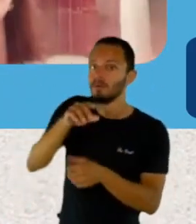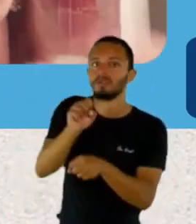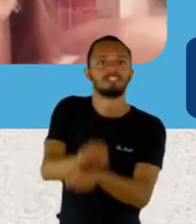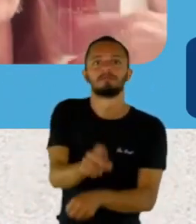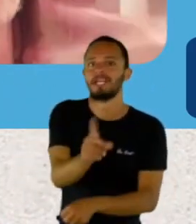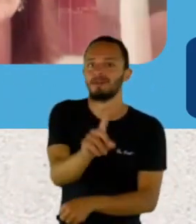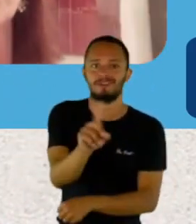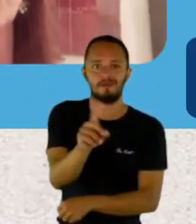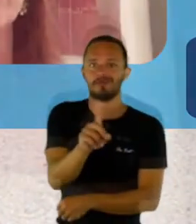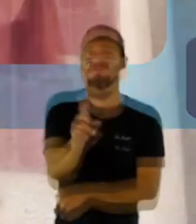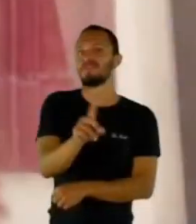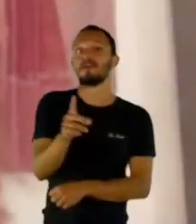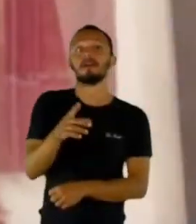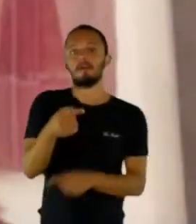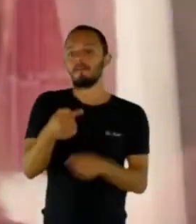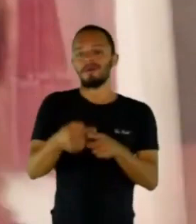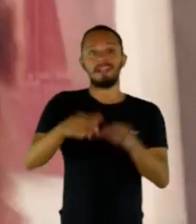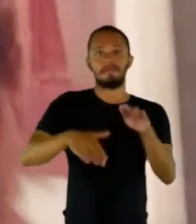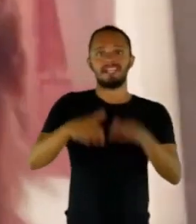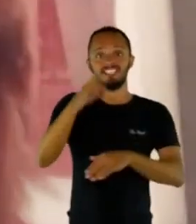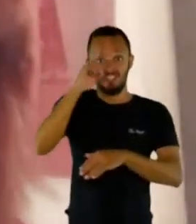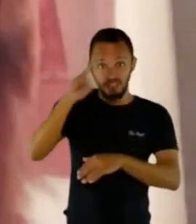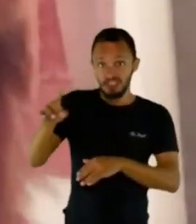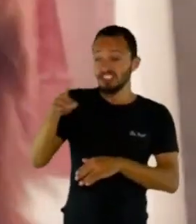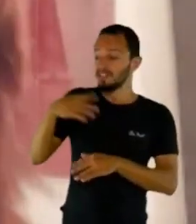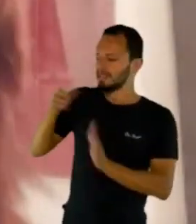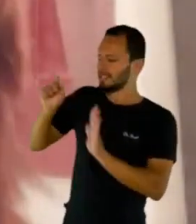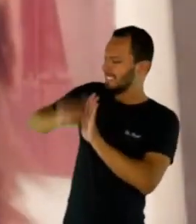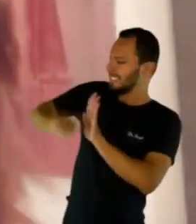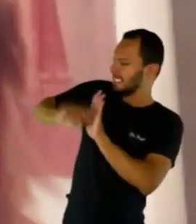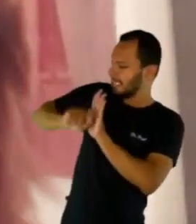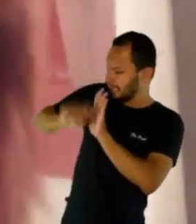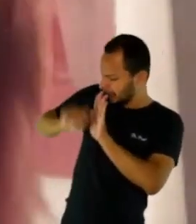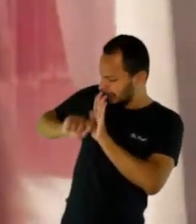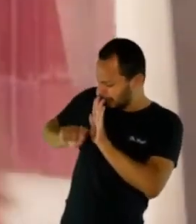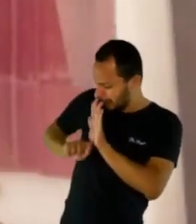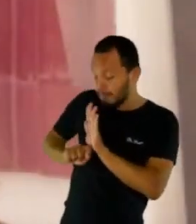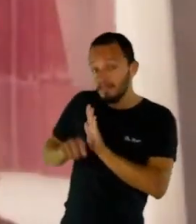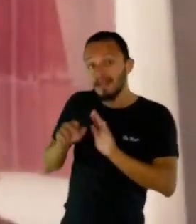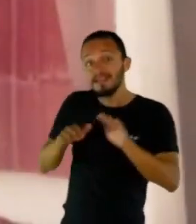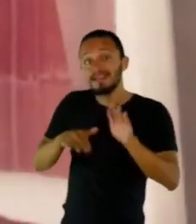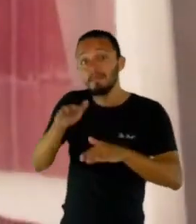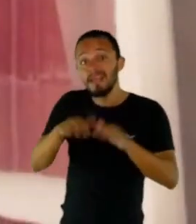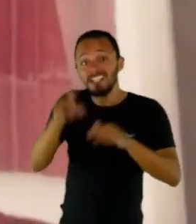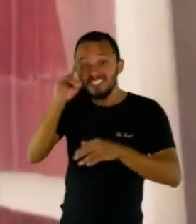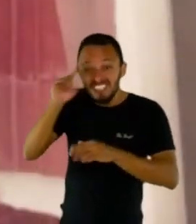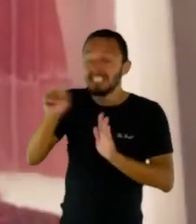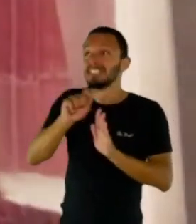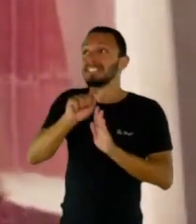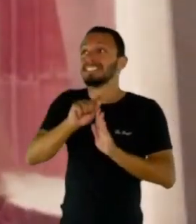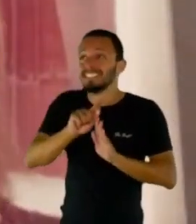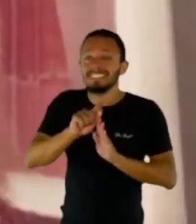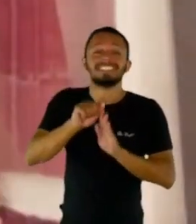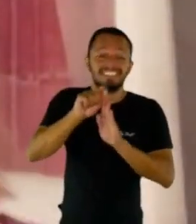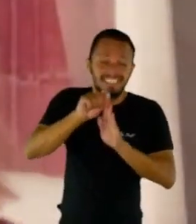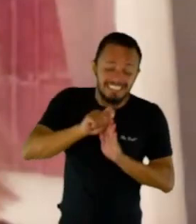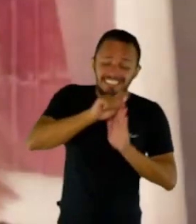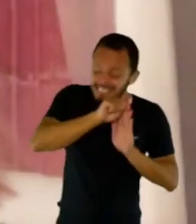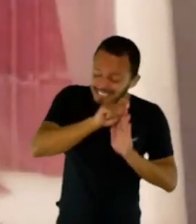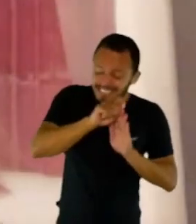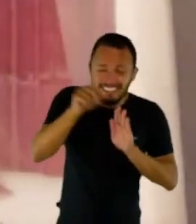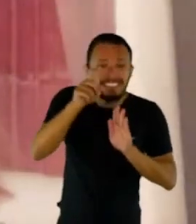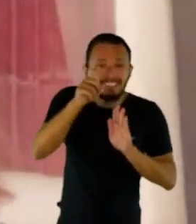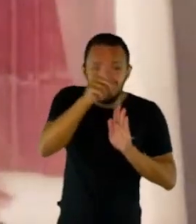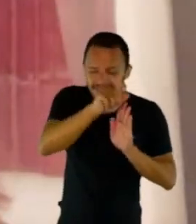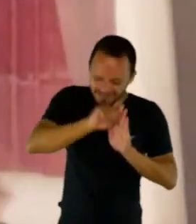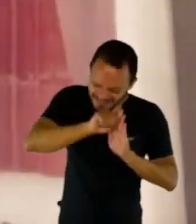direto e você consegue fazer muita coisa, tem dia que ela some completamente. Aí você ficava na frente do computador assim, Jesus, busca o leitor, eu tenho que